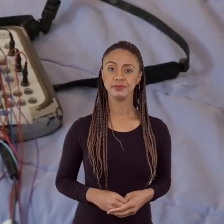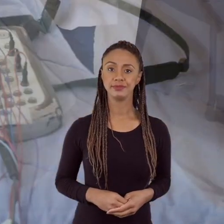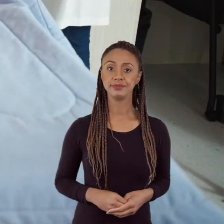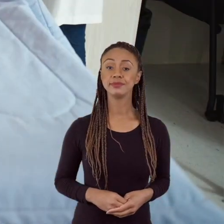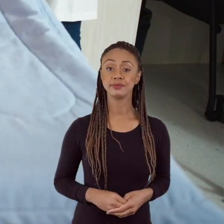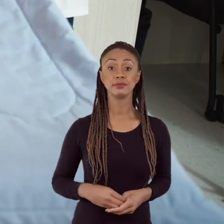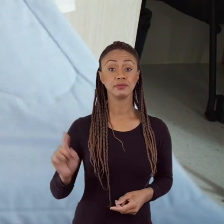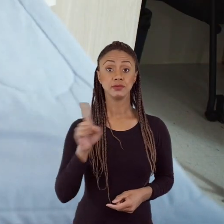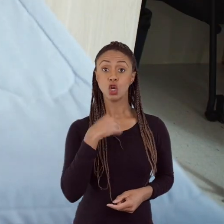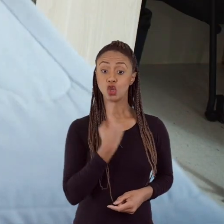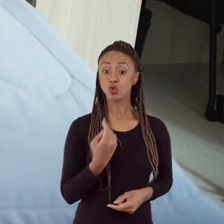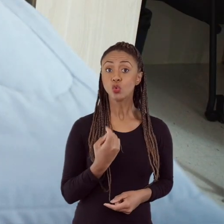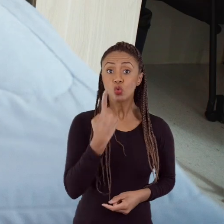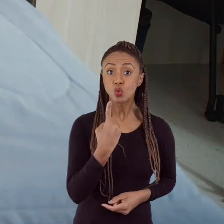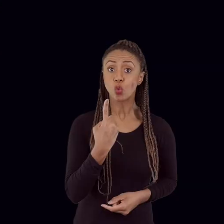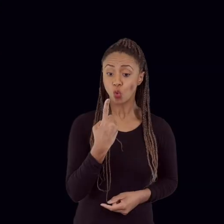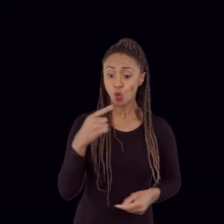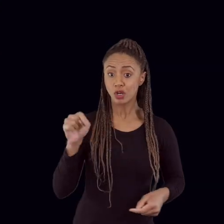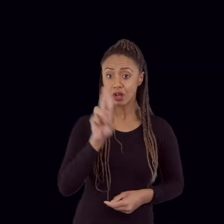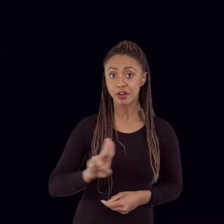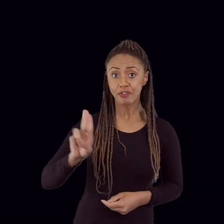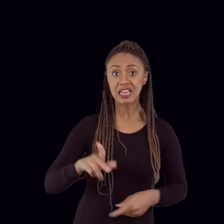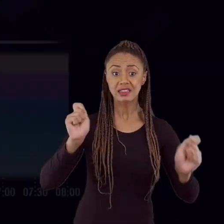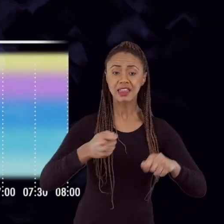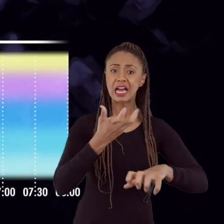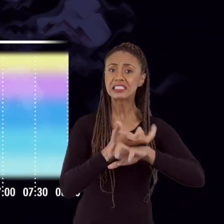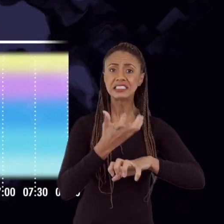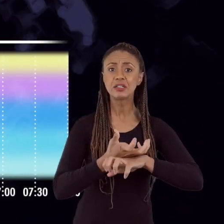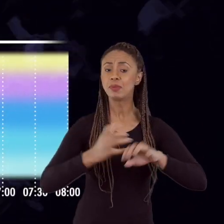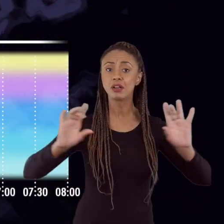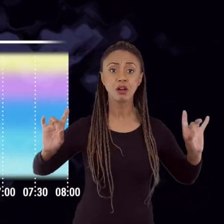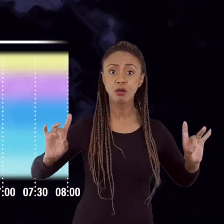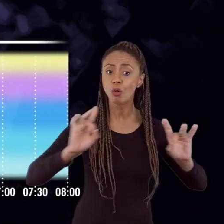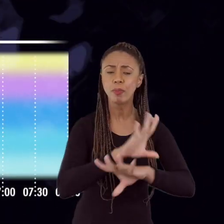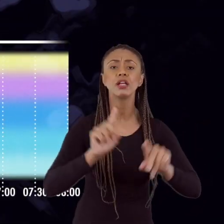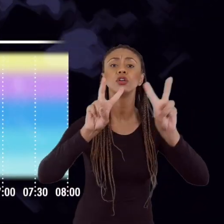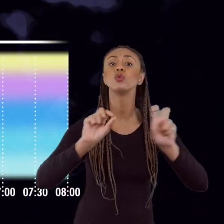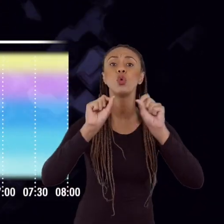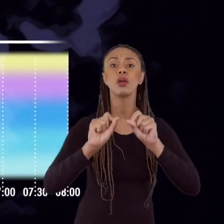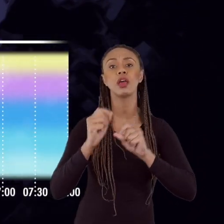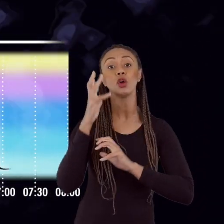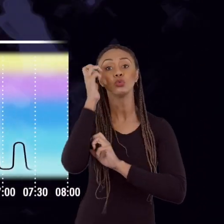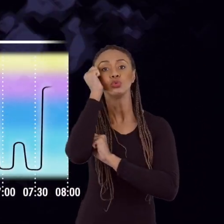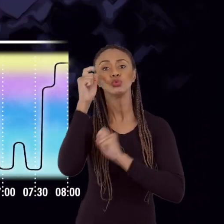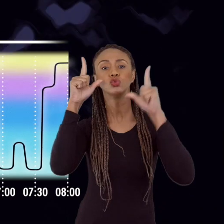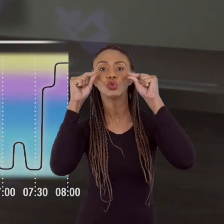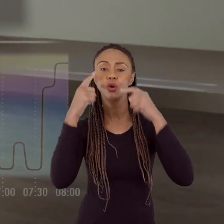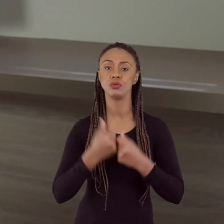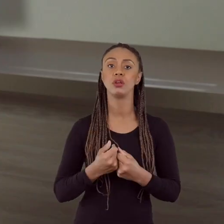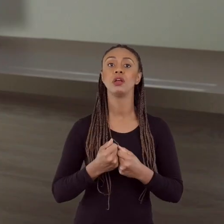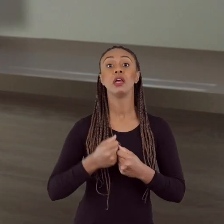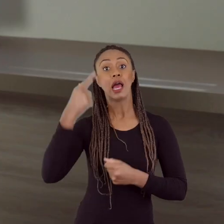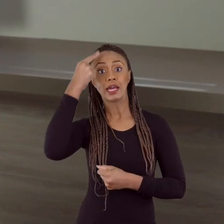Nós somos a única universidade que tem uma disciplina completa sobre soro. Se a gente atuar tanto na área da graduação, da pós